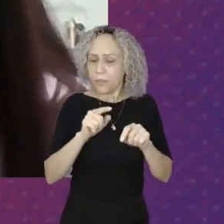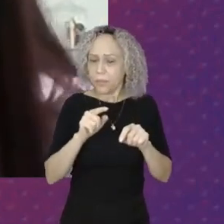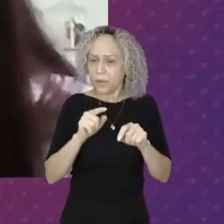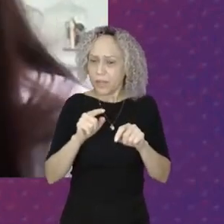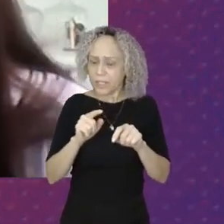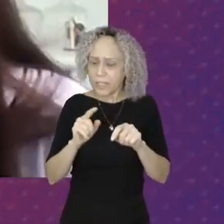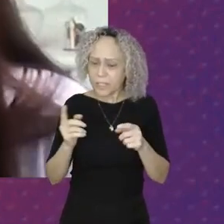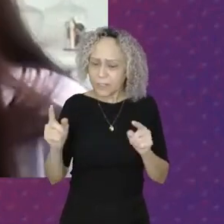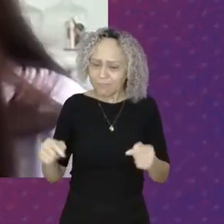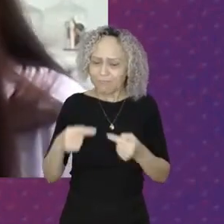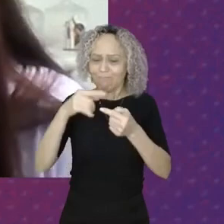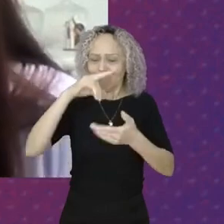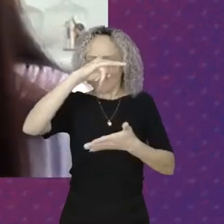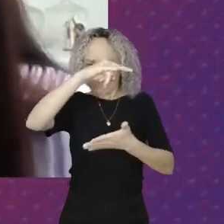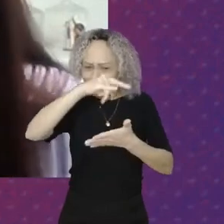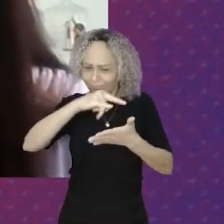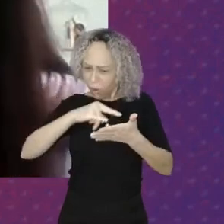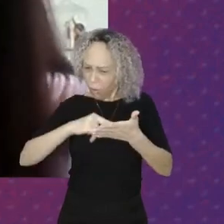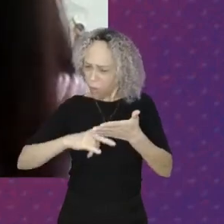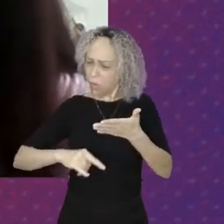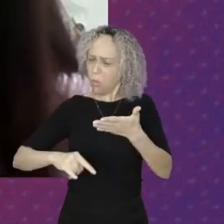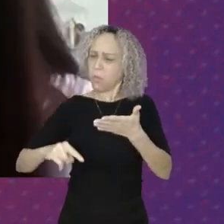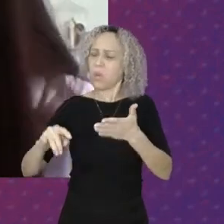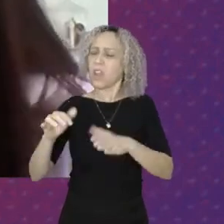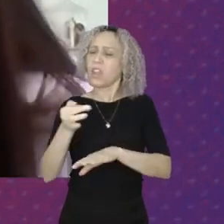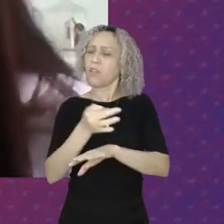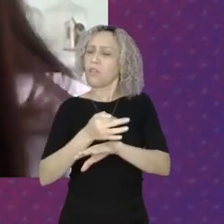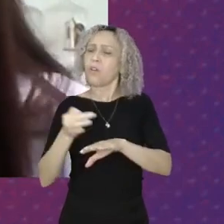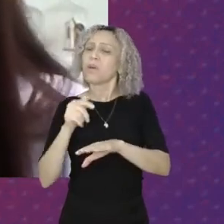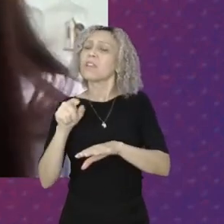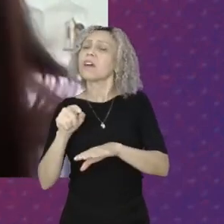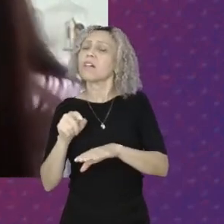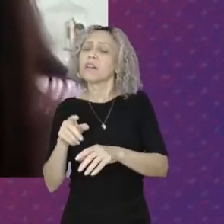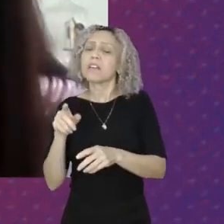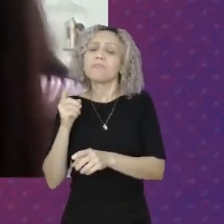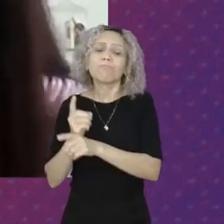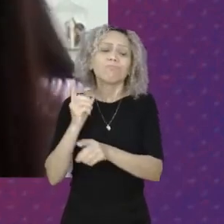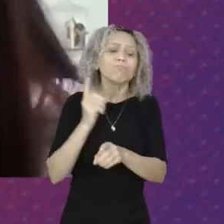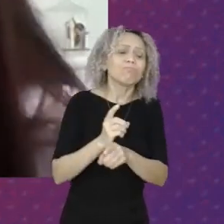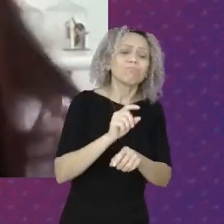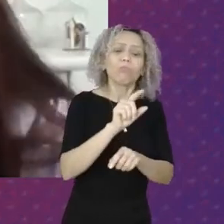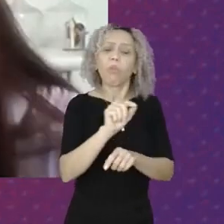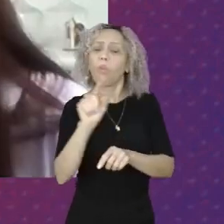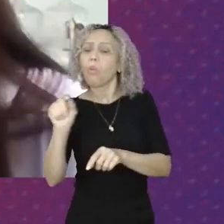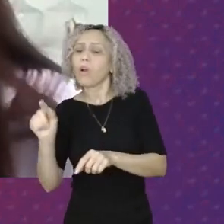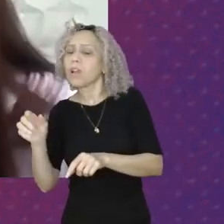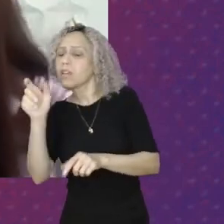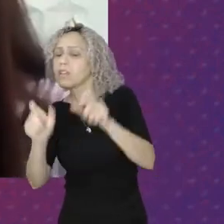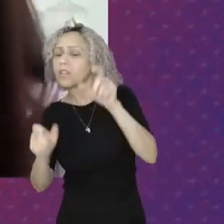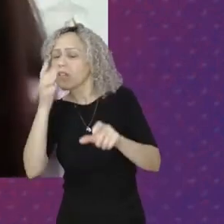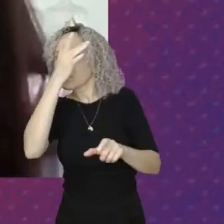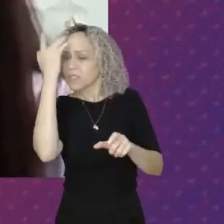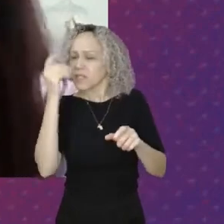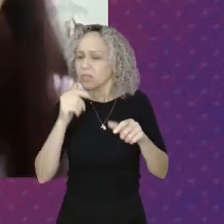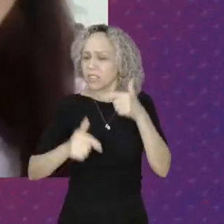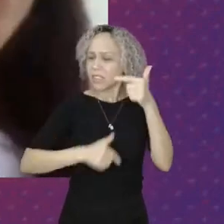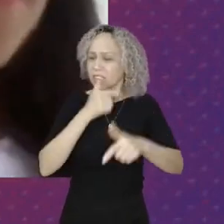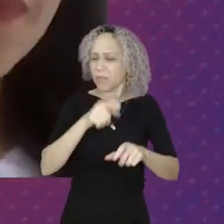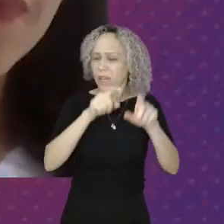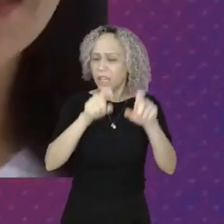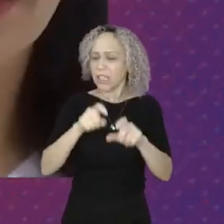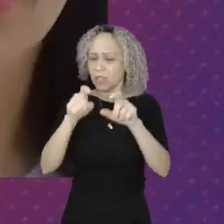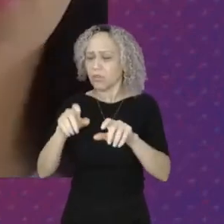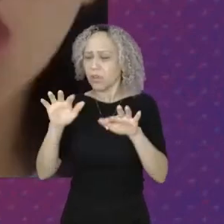agricultor E a agricultor Familiar Identifica Quem são os agricultores E agricultores Familiares O que eles Produzem Qual é a